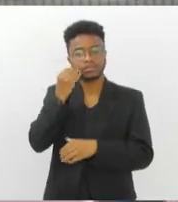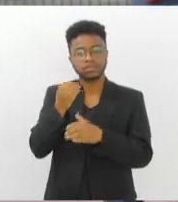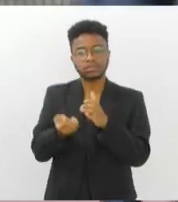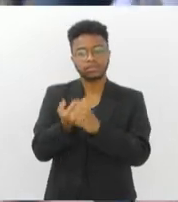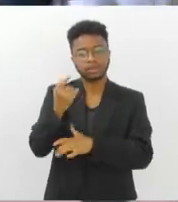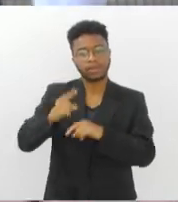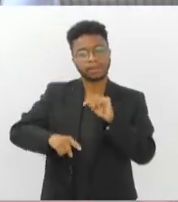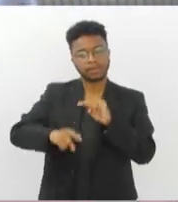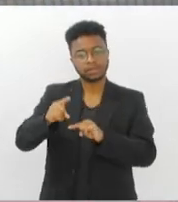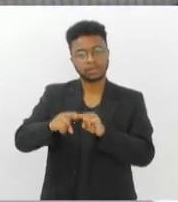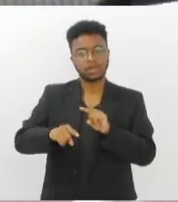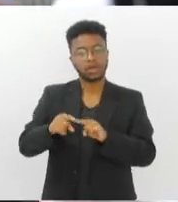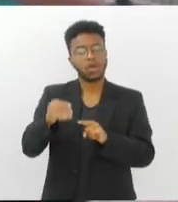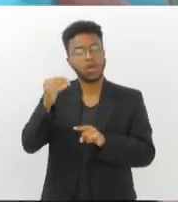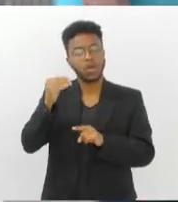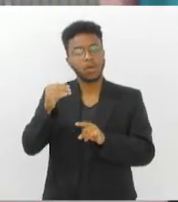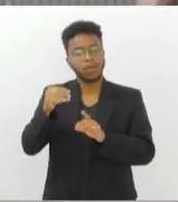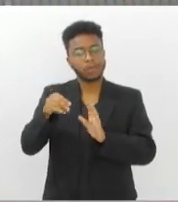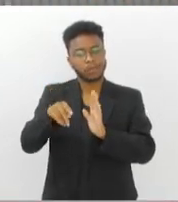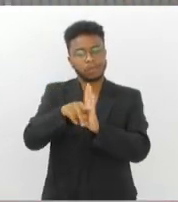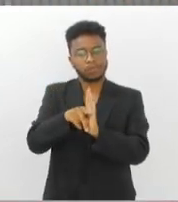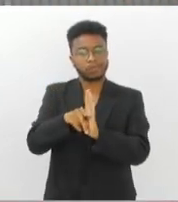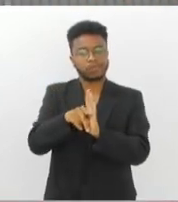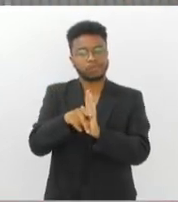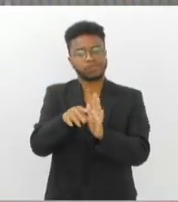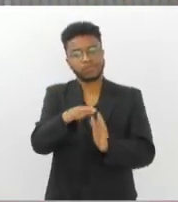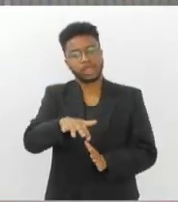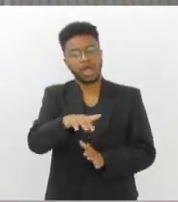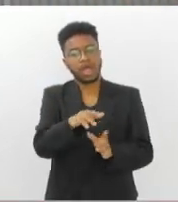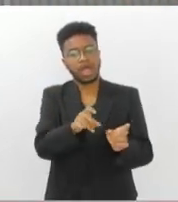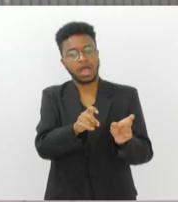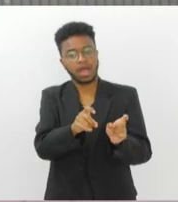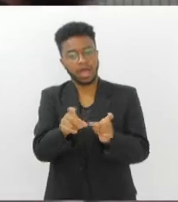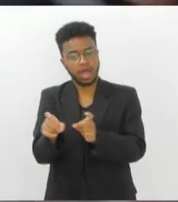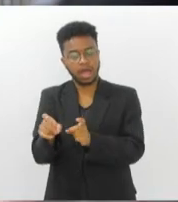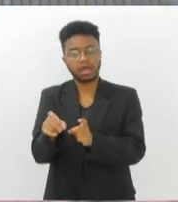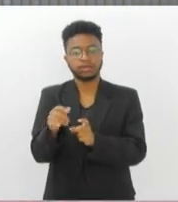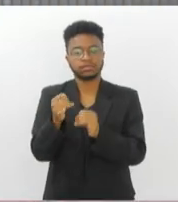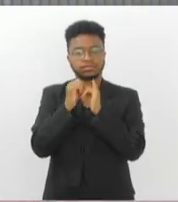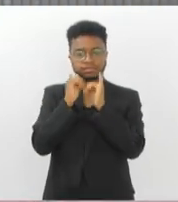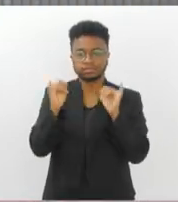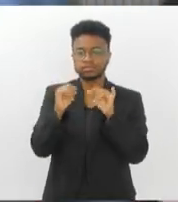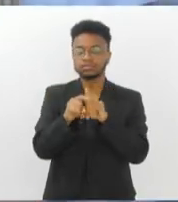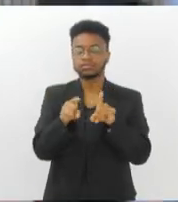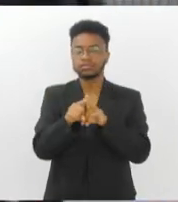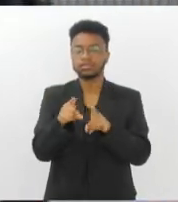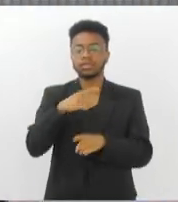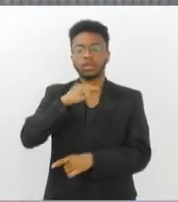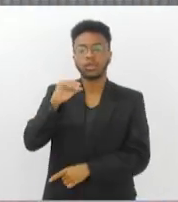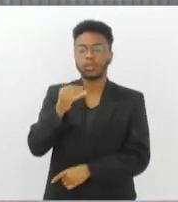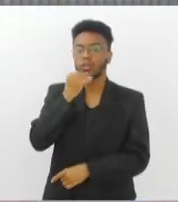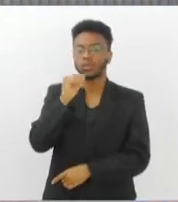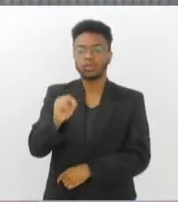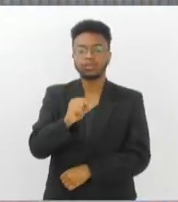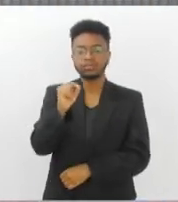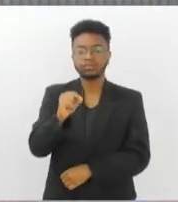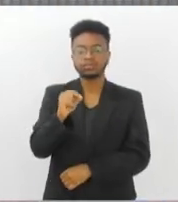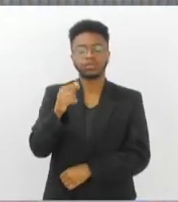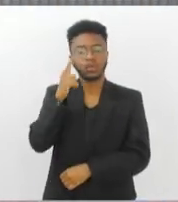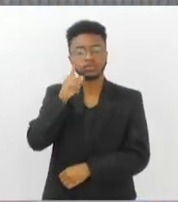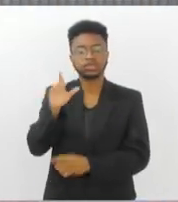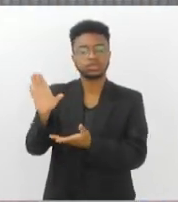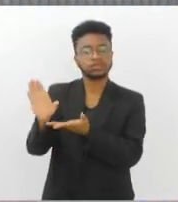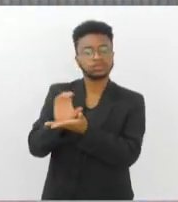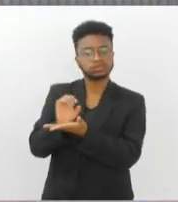peças, equipamentos para viabilizar esse novo mercado. Você vai ter oportunidades também de capturar o CO2 que